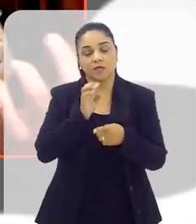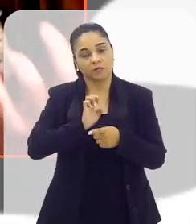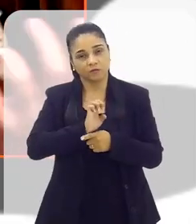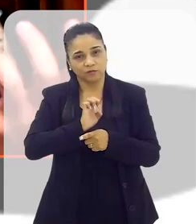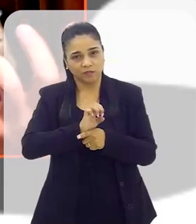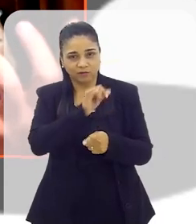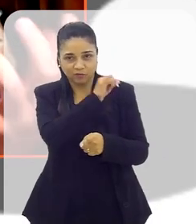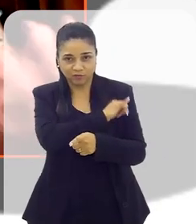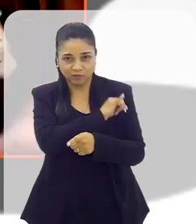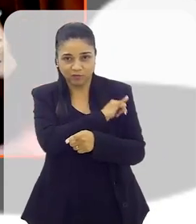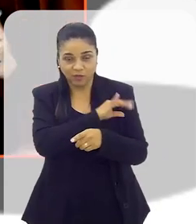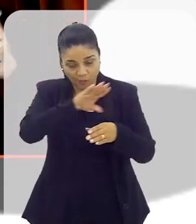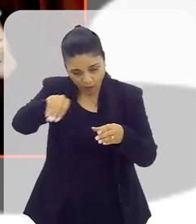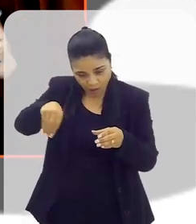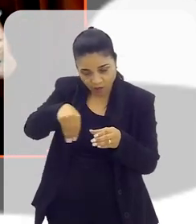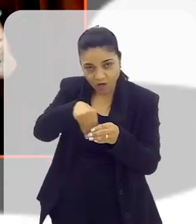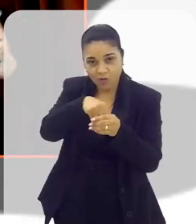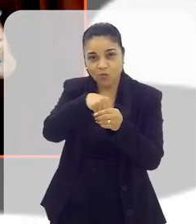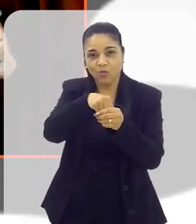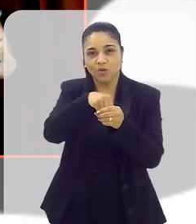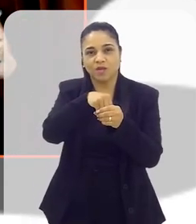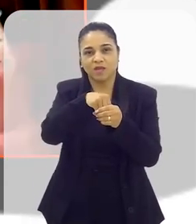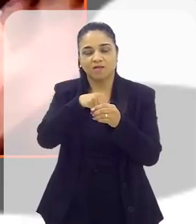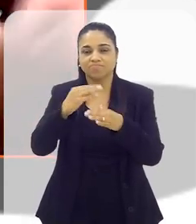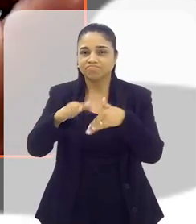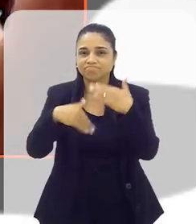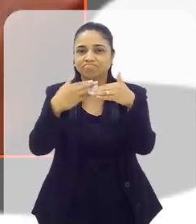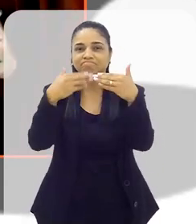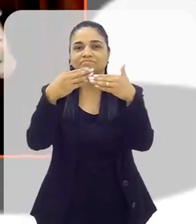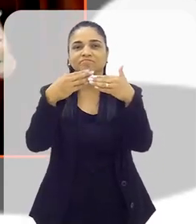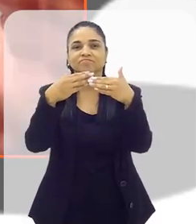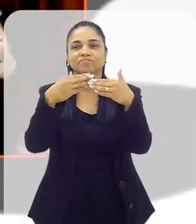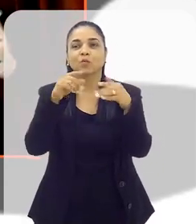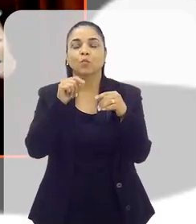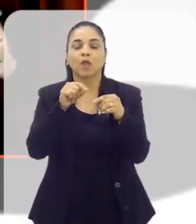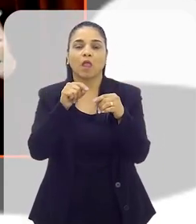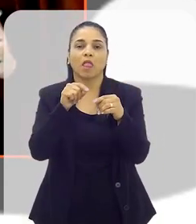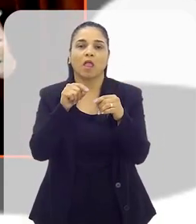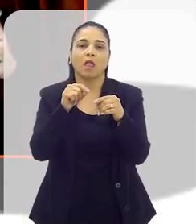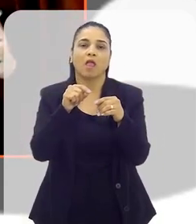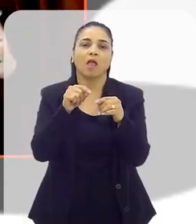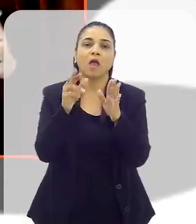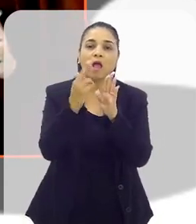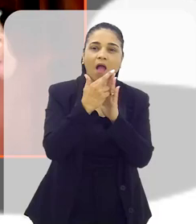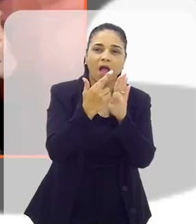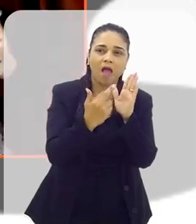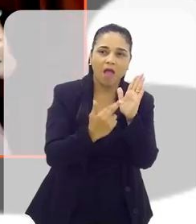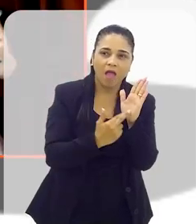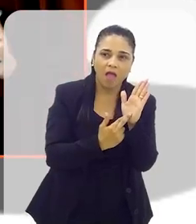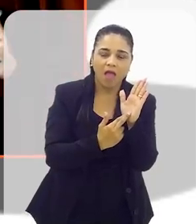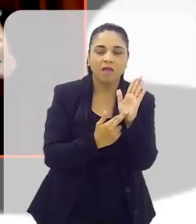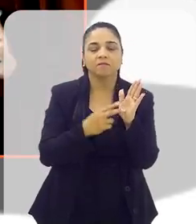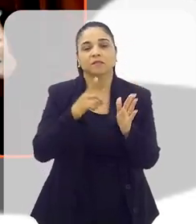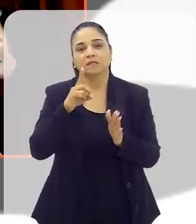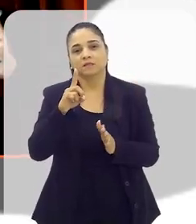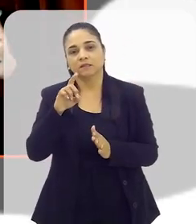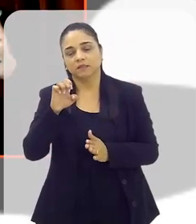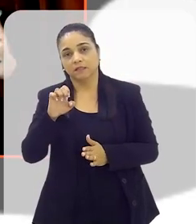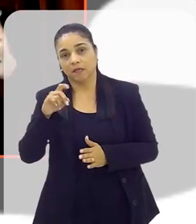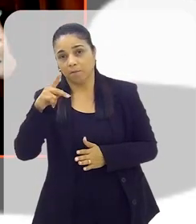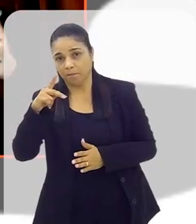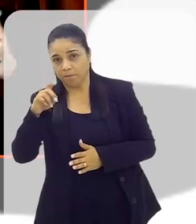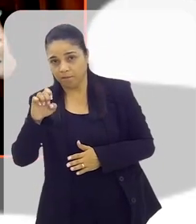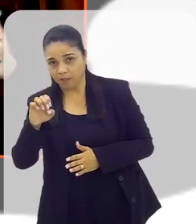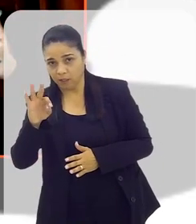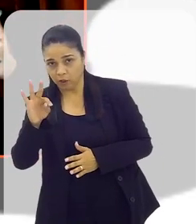promover o estado do Rio de Janeiro, e incluir na promoção, as medidas que são tomadas aqui. Falar da DEAT, falar do